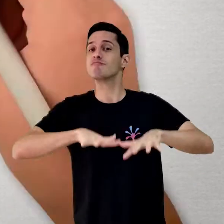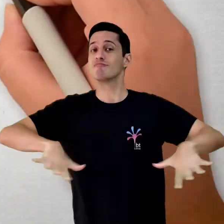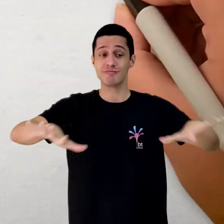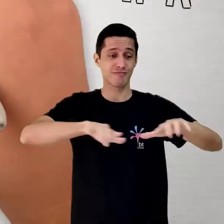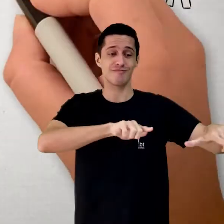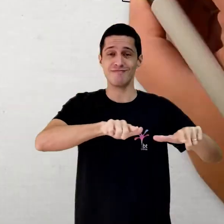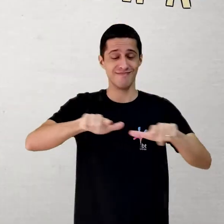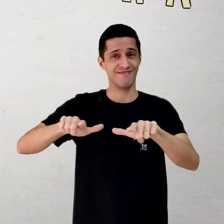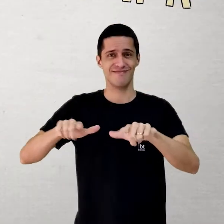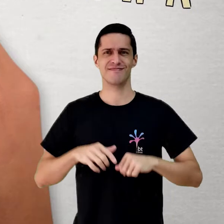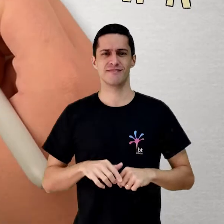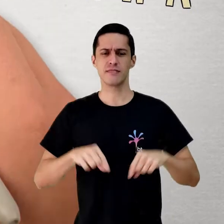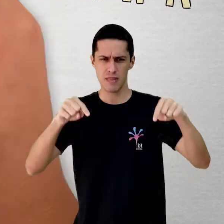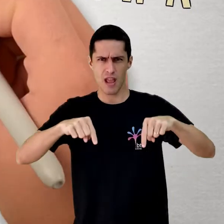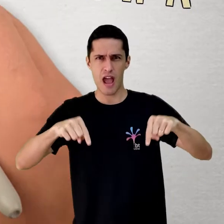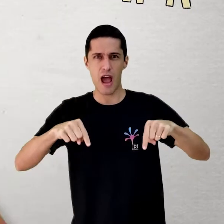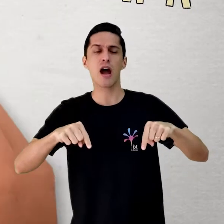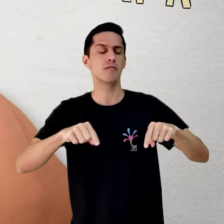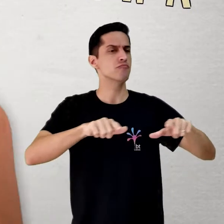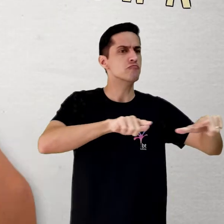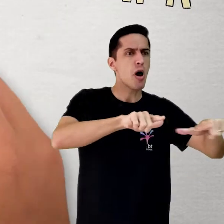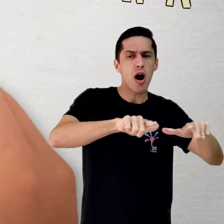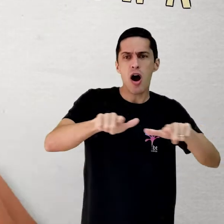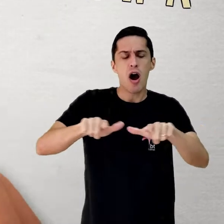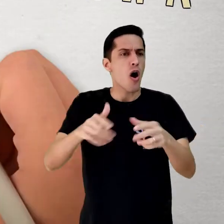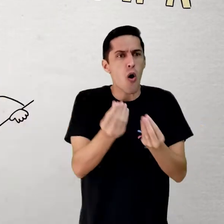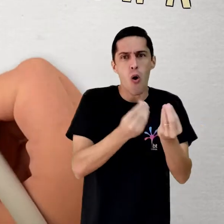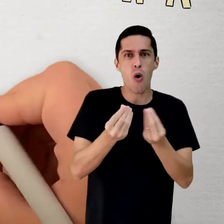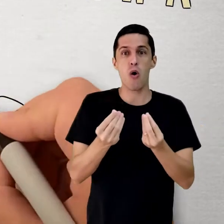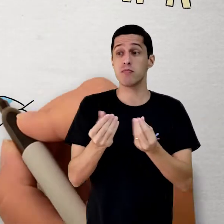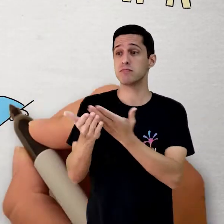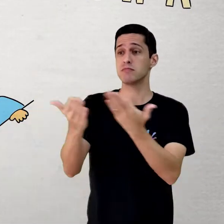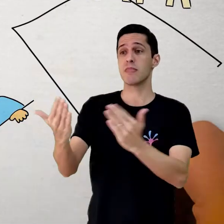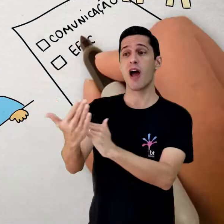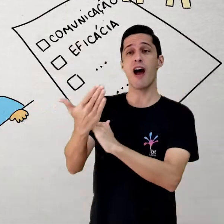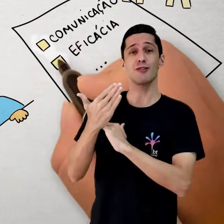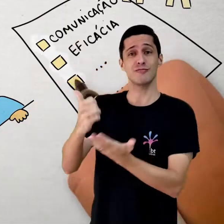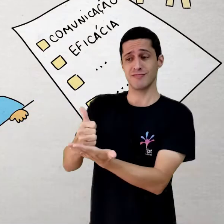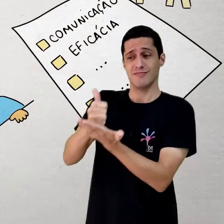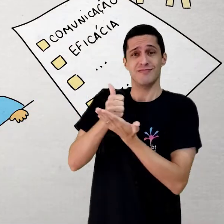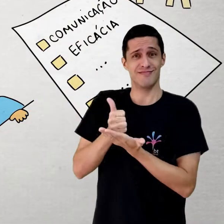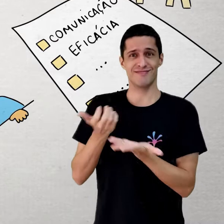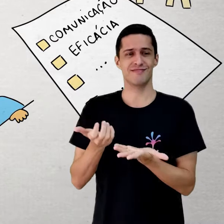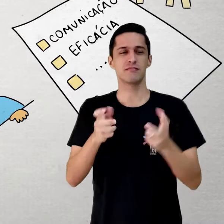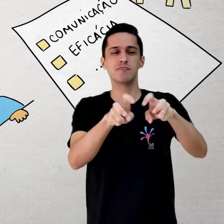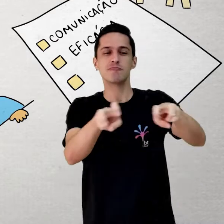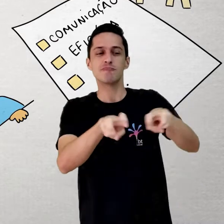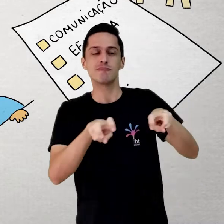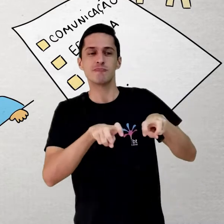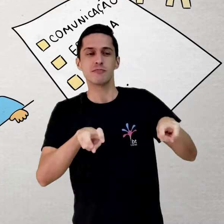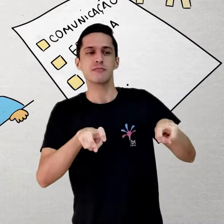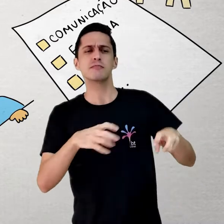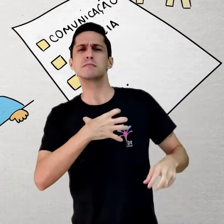de trabalho que surgem as condições de trabalho, a rede de suporte, o clima de sala de aula, a descrição das funções do